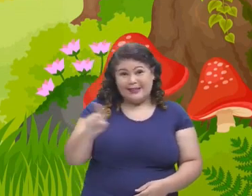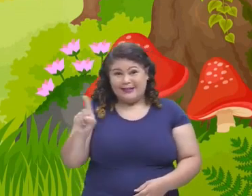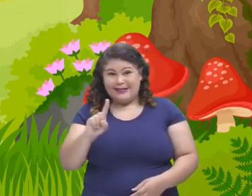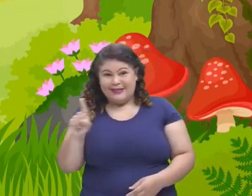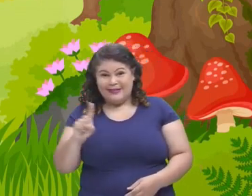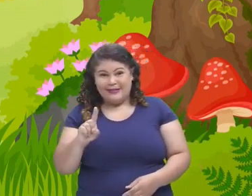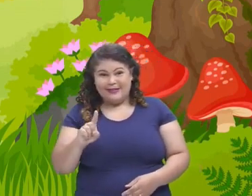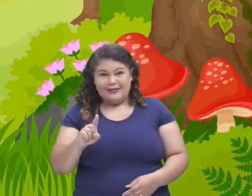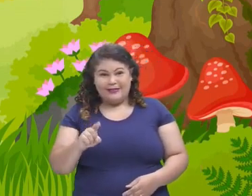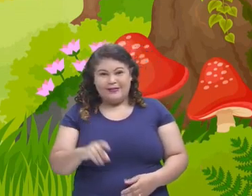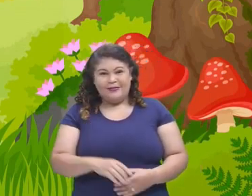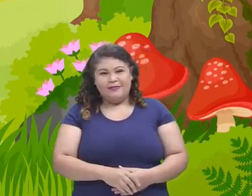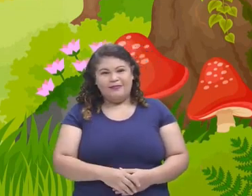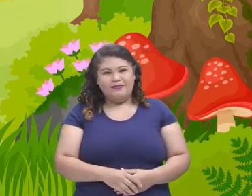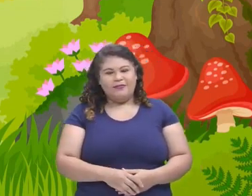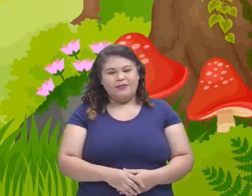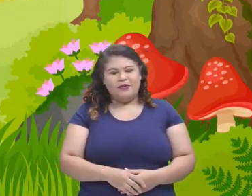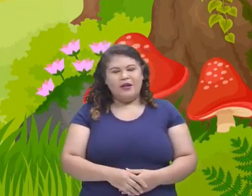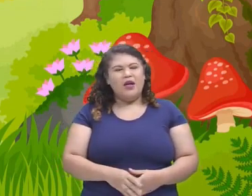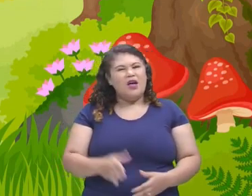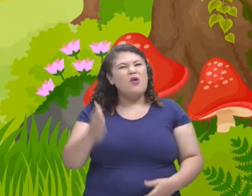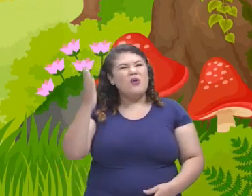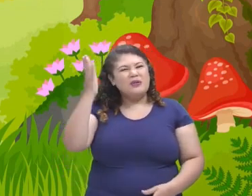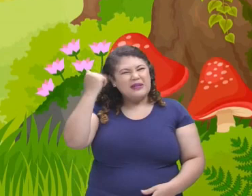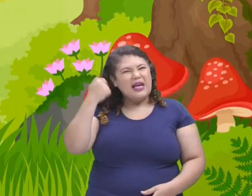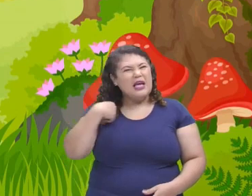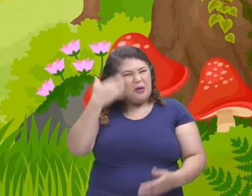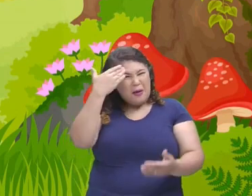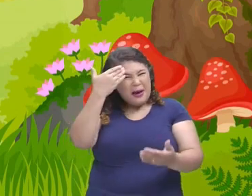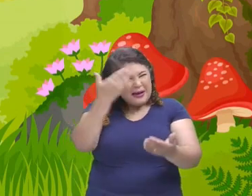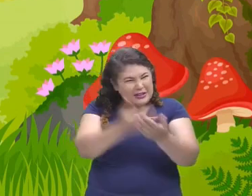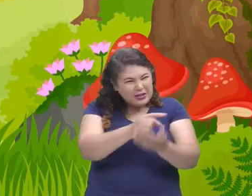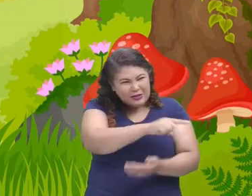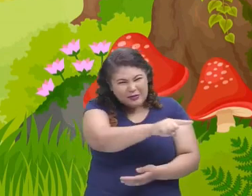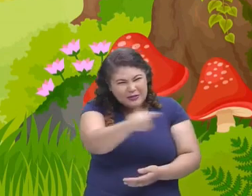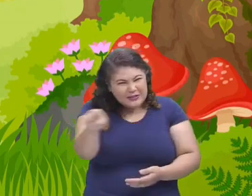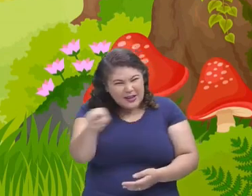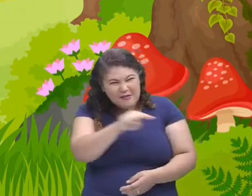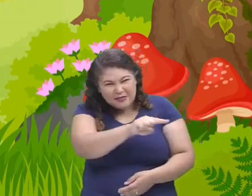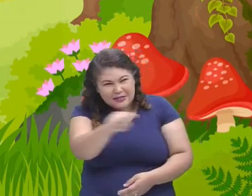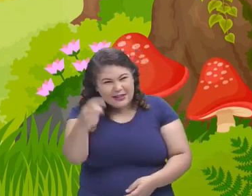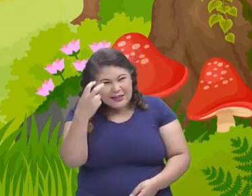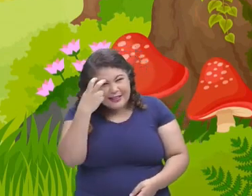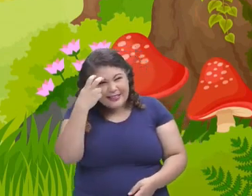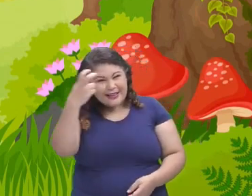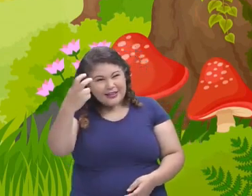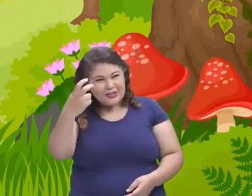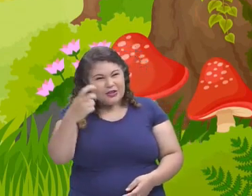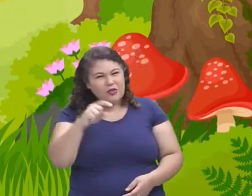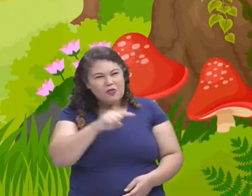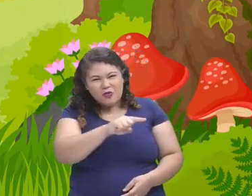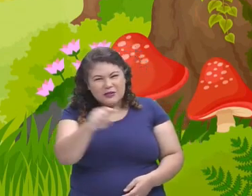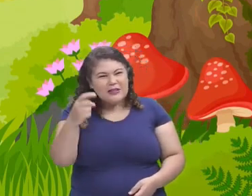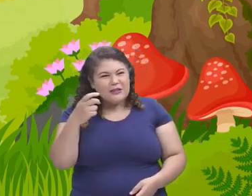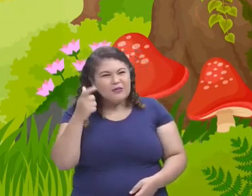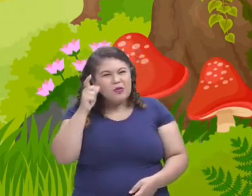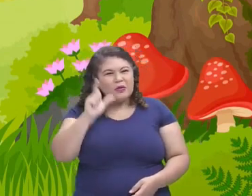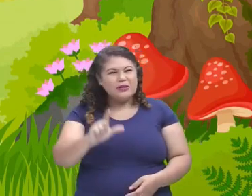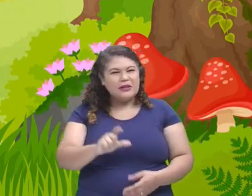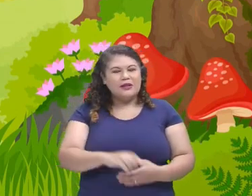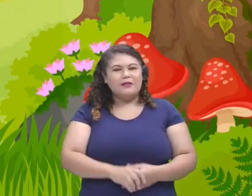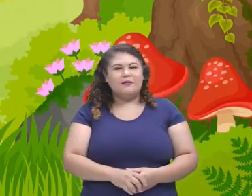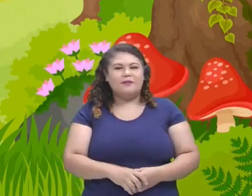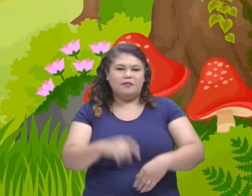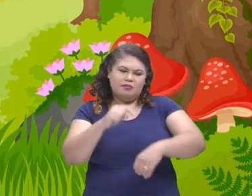Como já disse, vocês são muito inteligentes. E eu sei que vocês vão conseguir se lembrar.